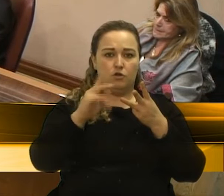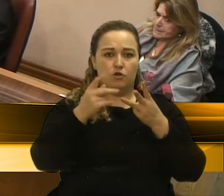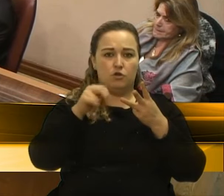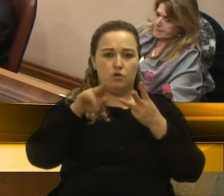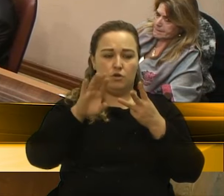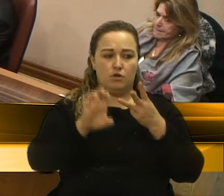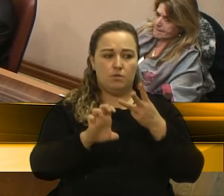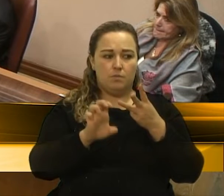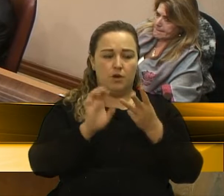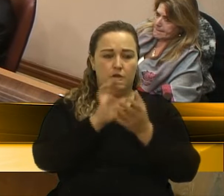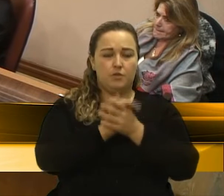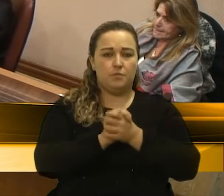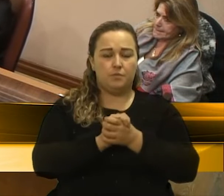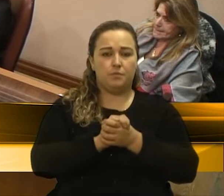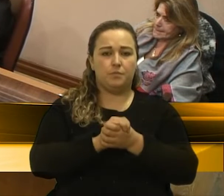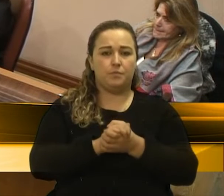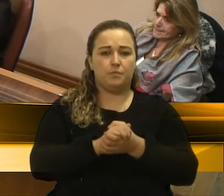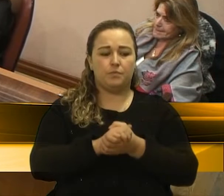Pois não.